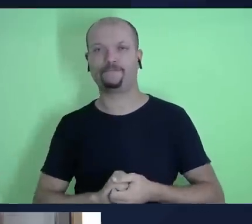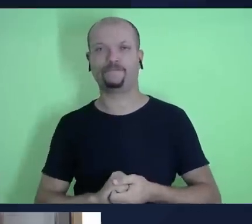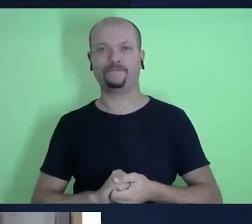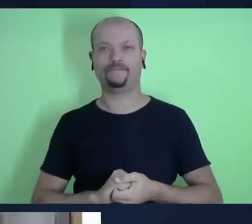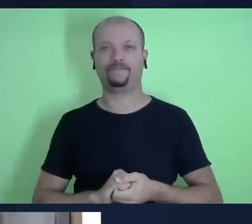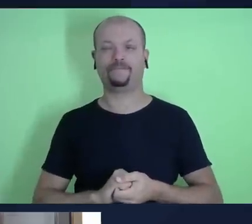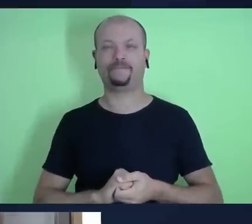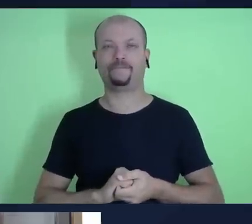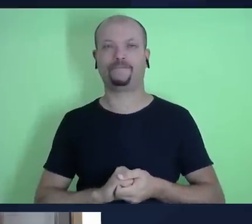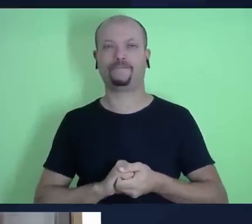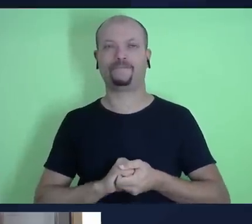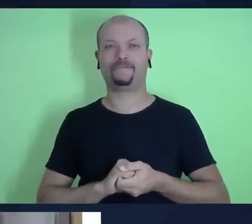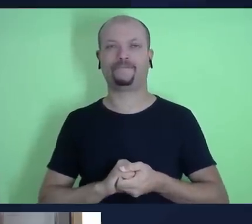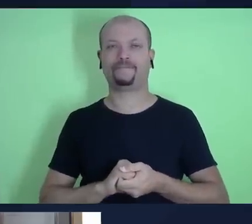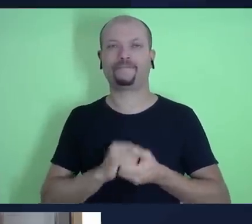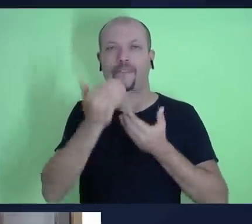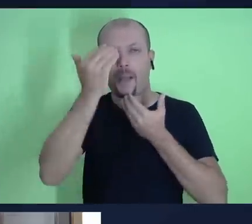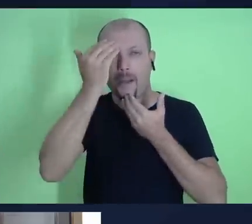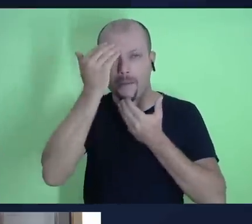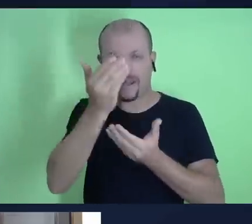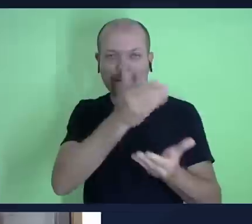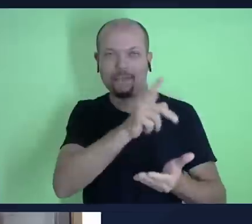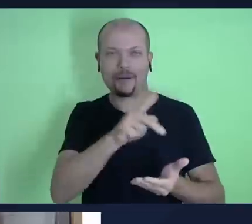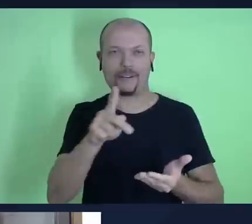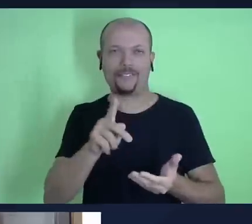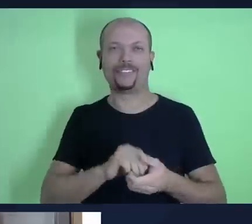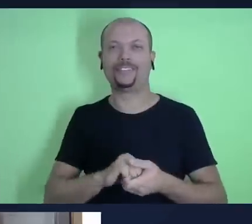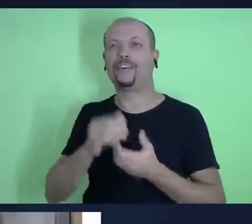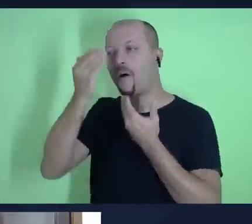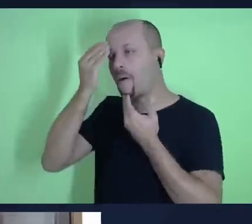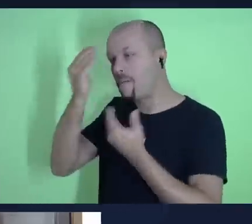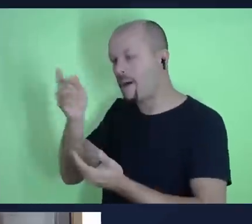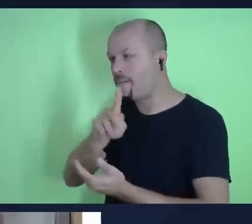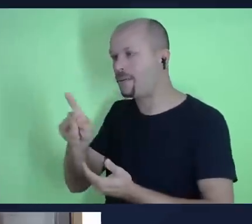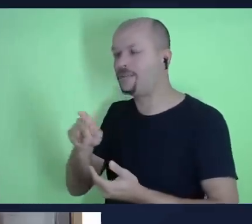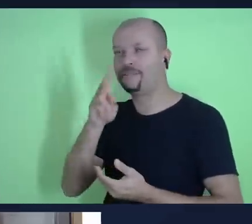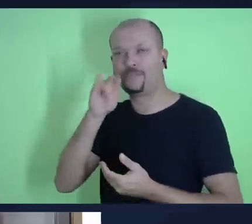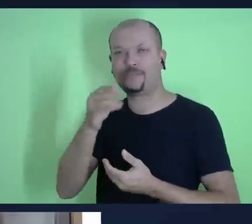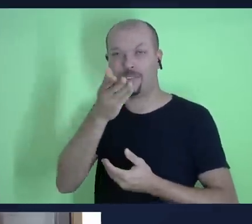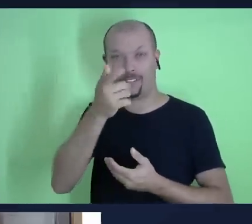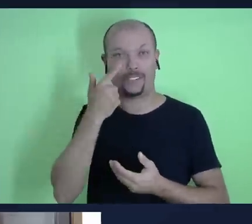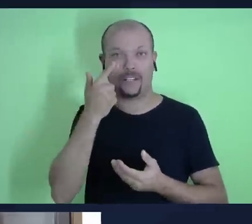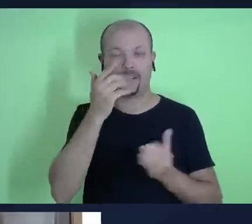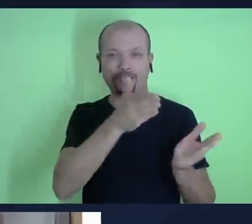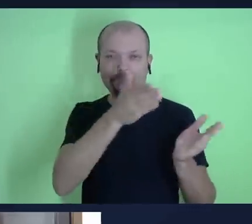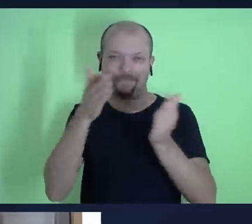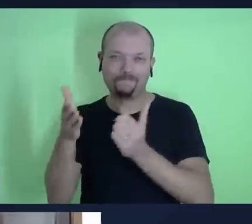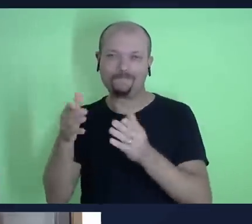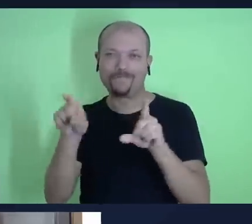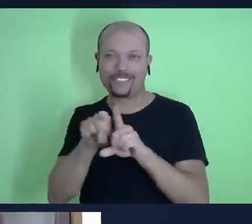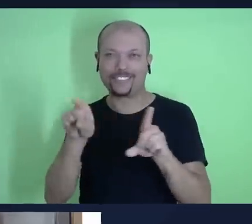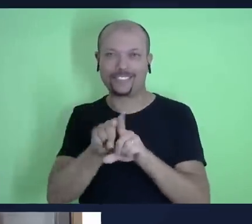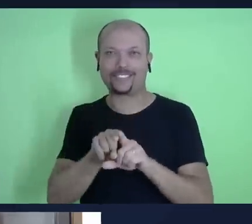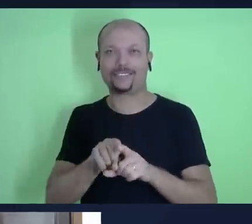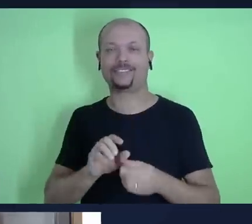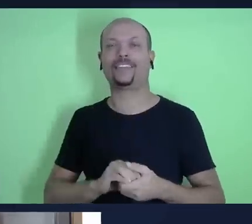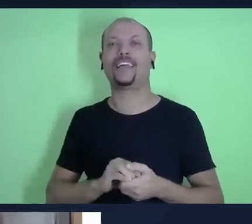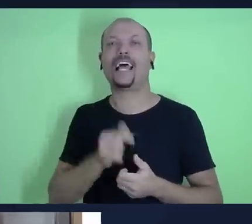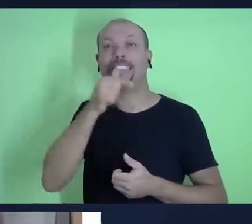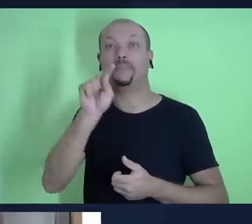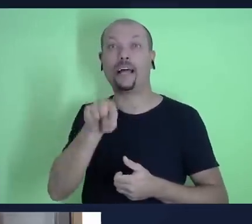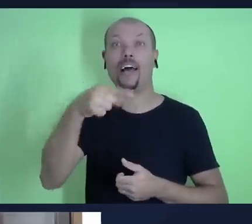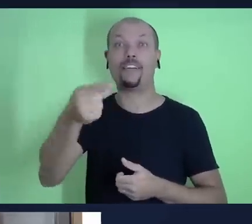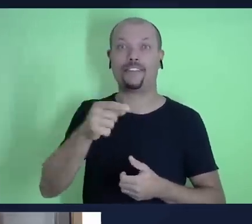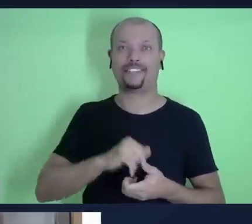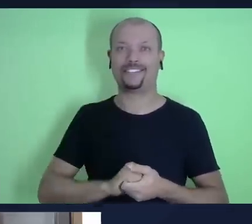Amém Obrigado Professor Everson Obrigado Professor Vilmar e pra você que nos acompanha nos vemos na semana que vem